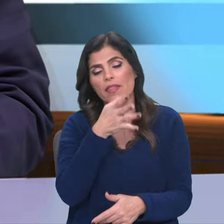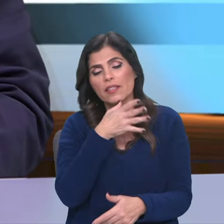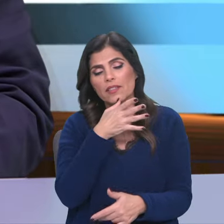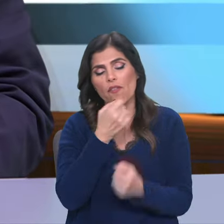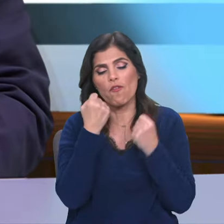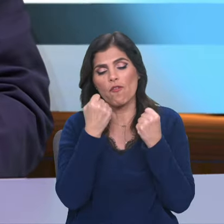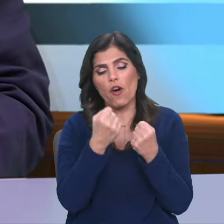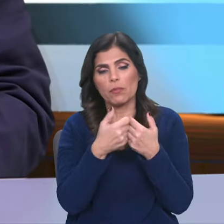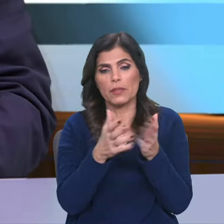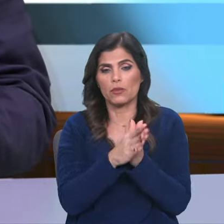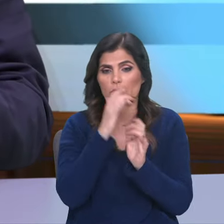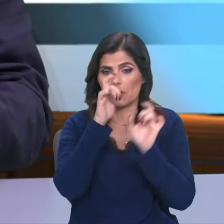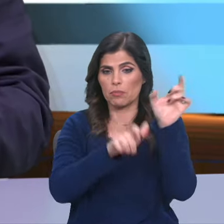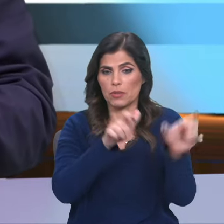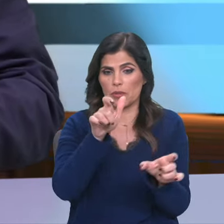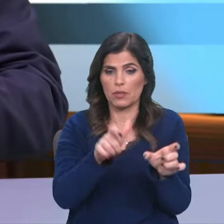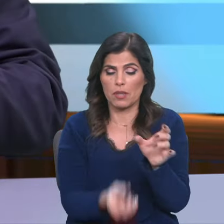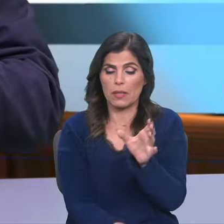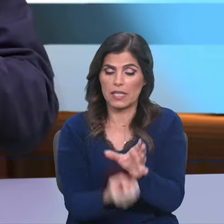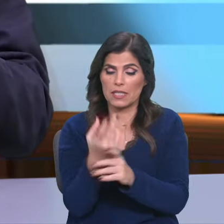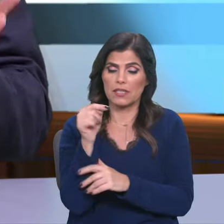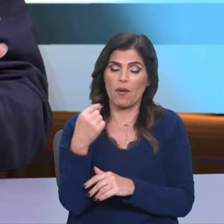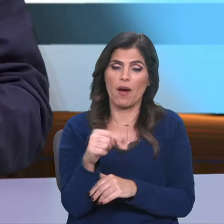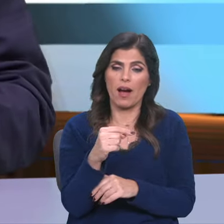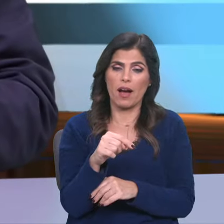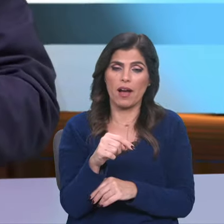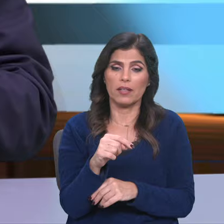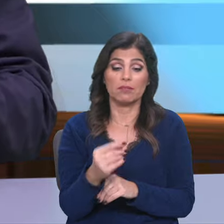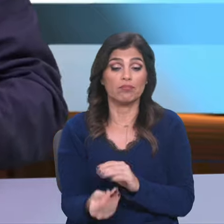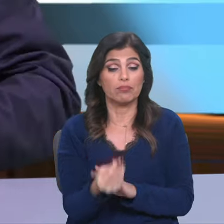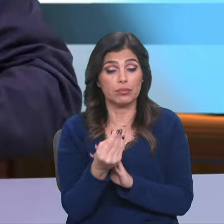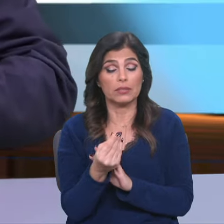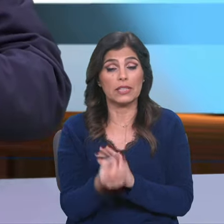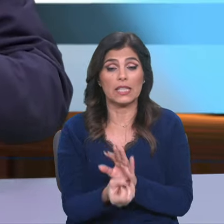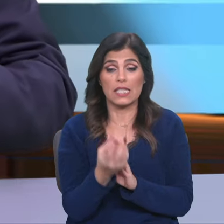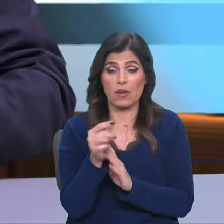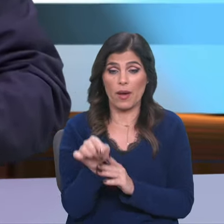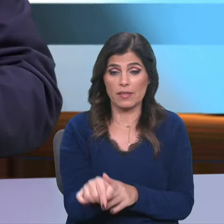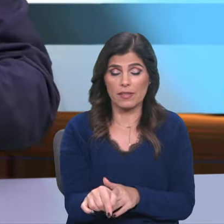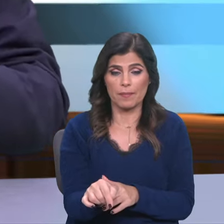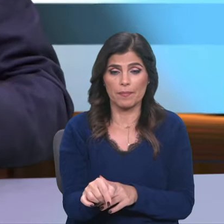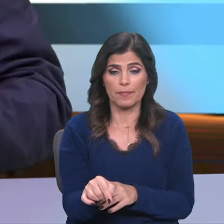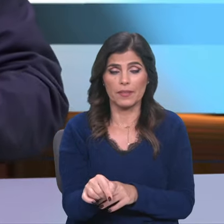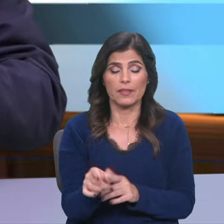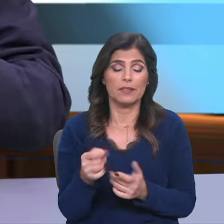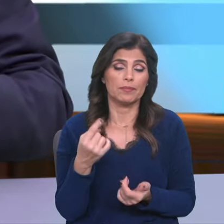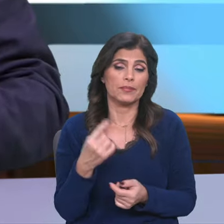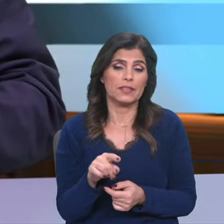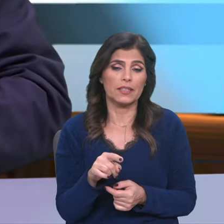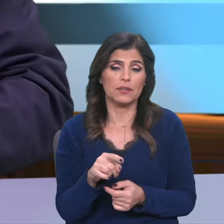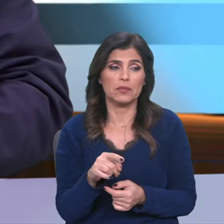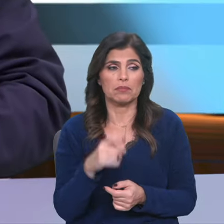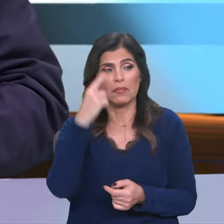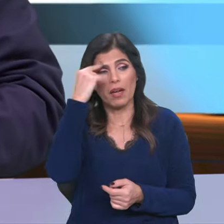a humanidade. Há uma criação, e nos primórdios dessa criação, socorrendo-se de